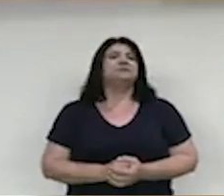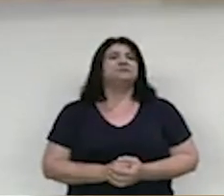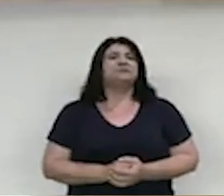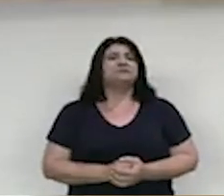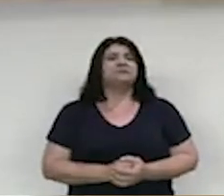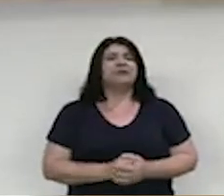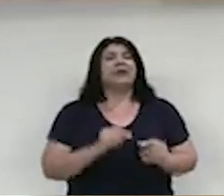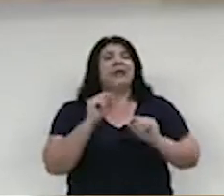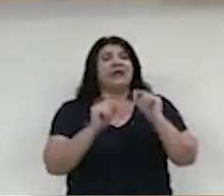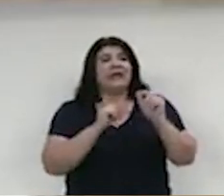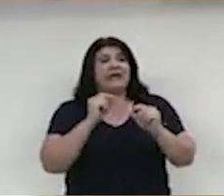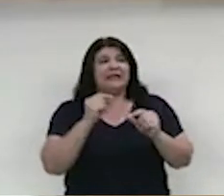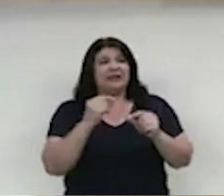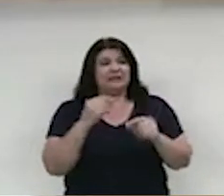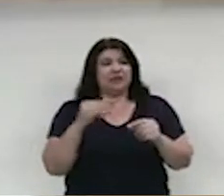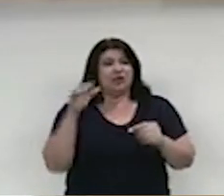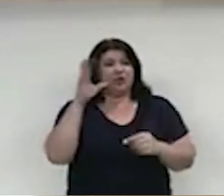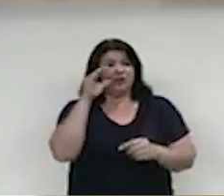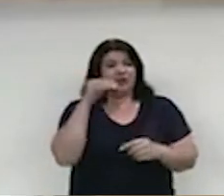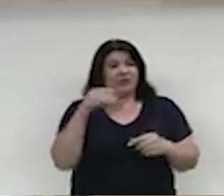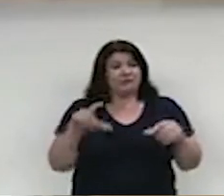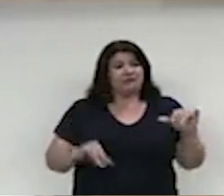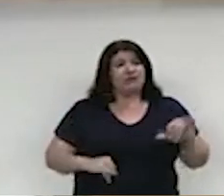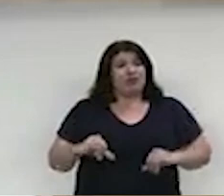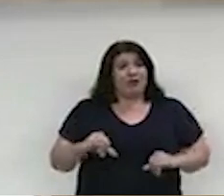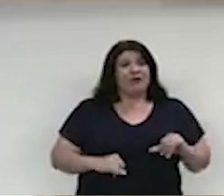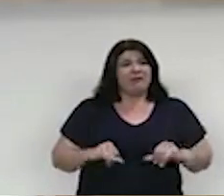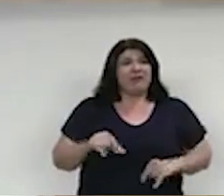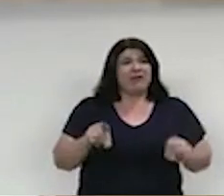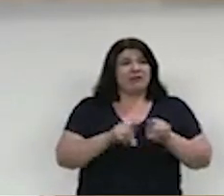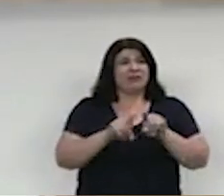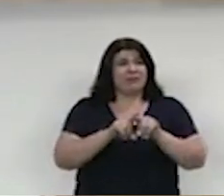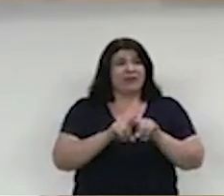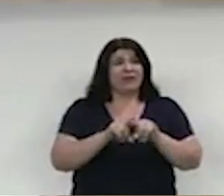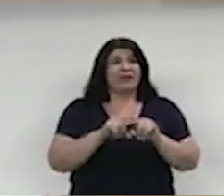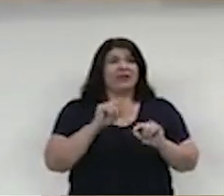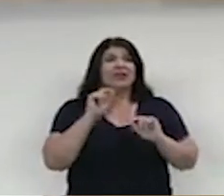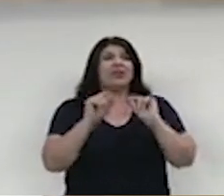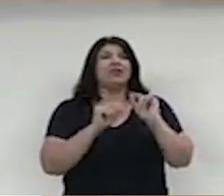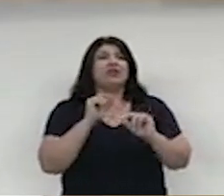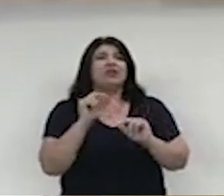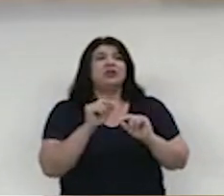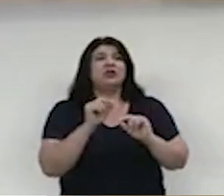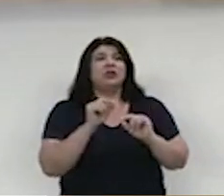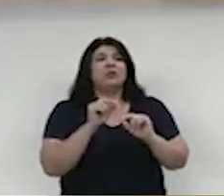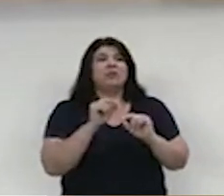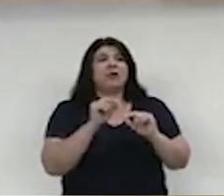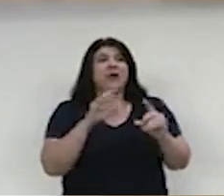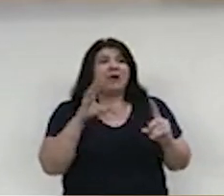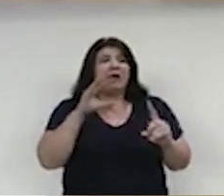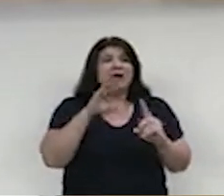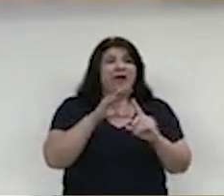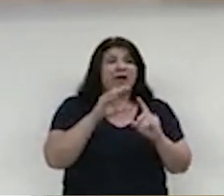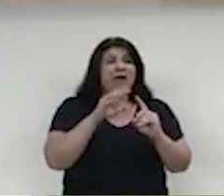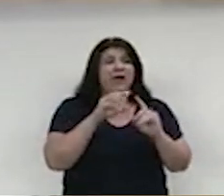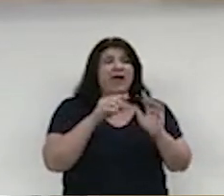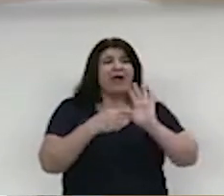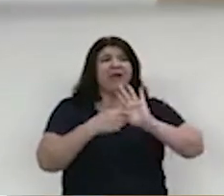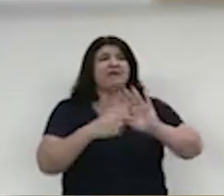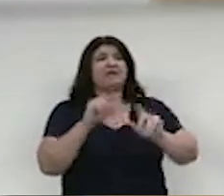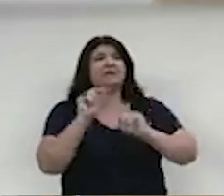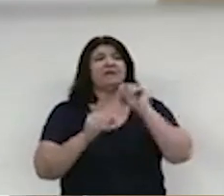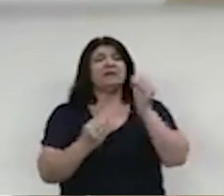abatiam sobre o funcionalismo, pois o governo se recusava a repassar a correção de unidade real de referência, criada antes da